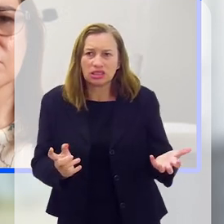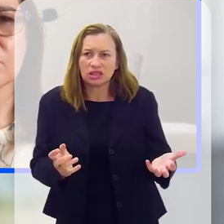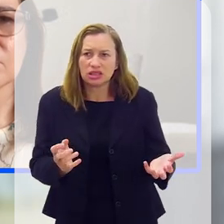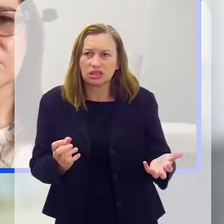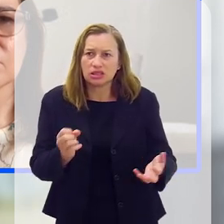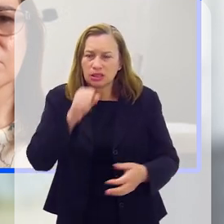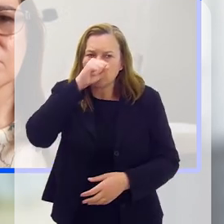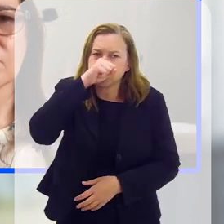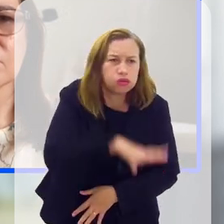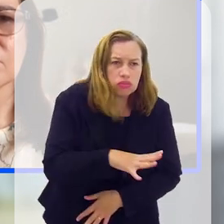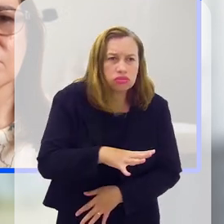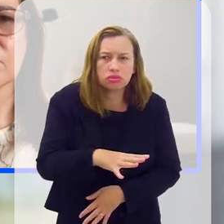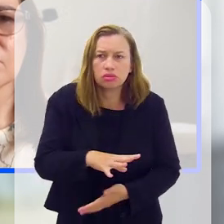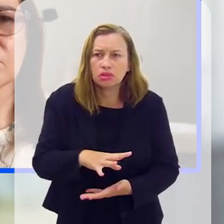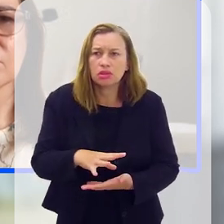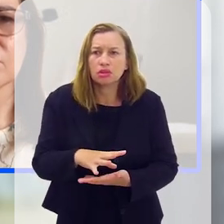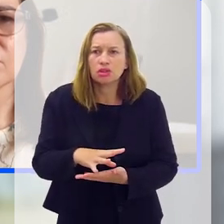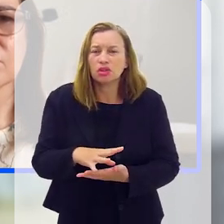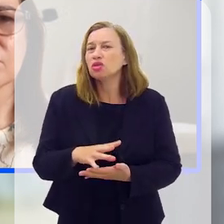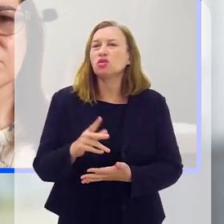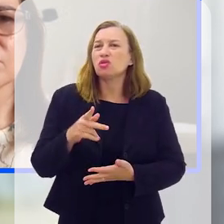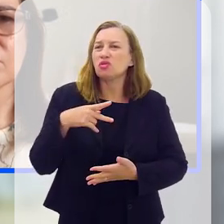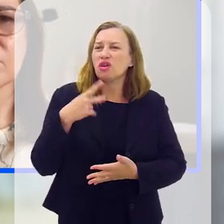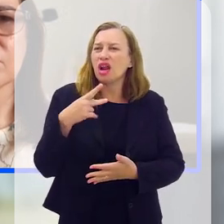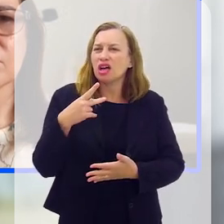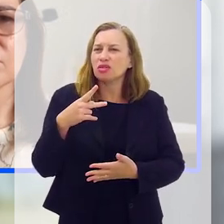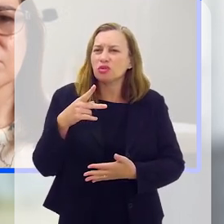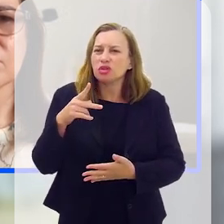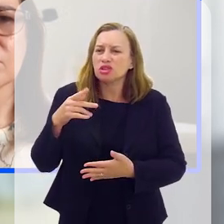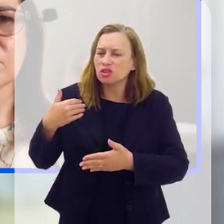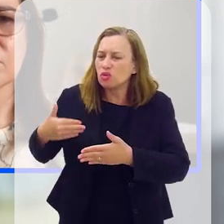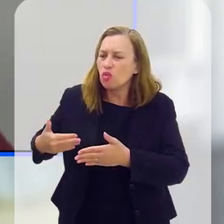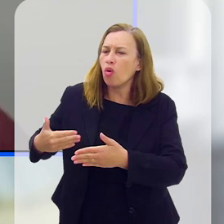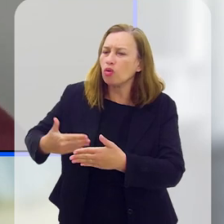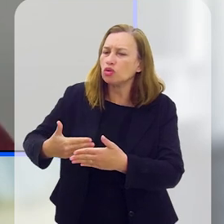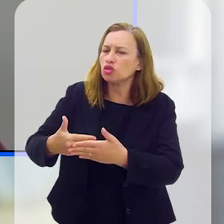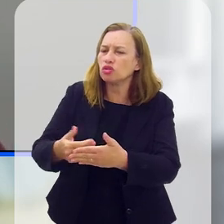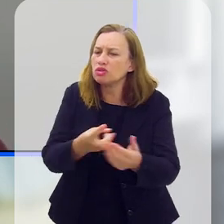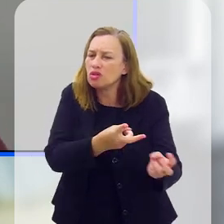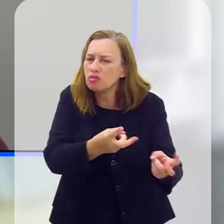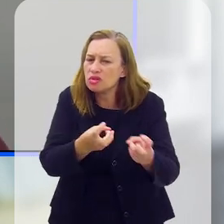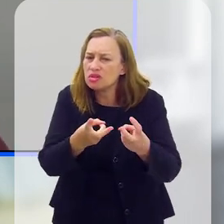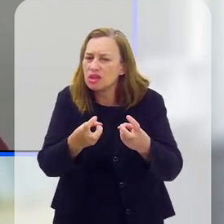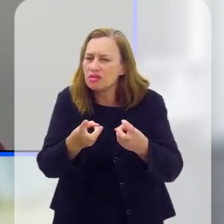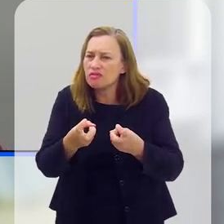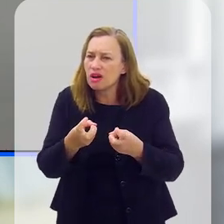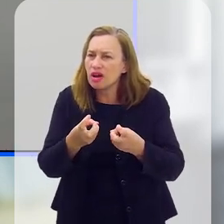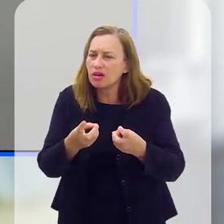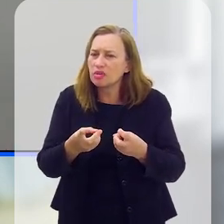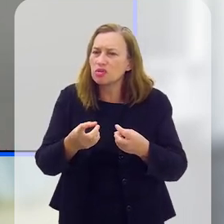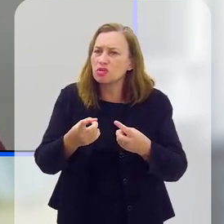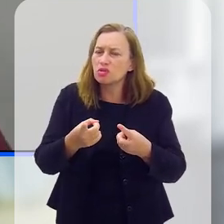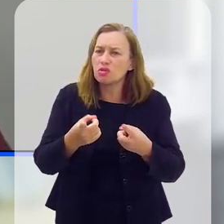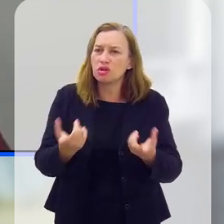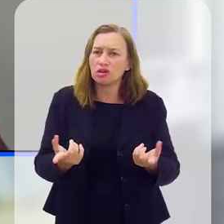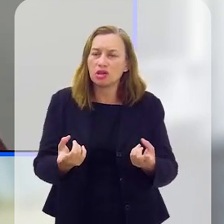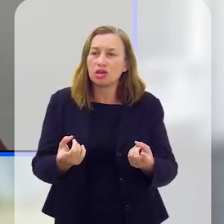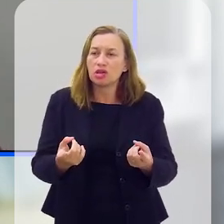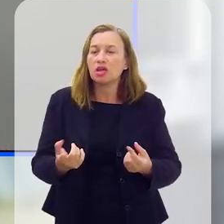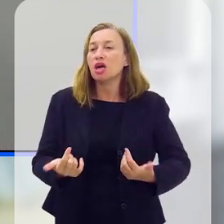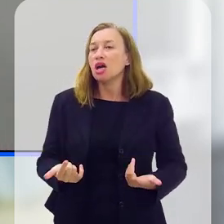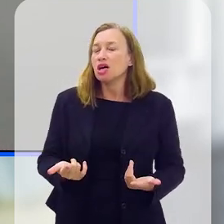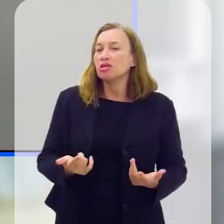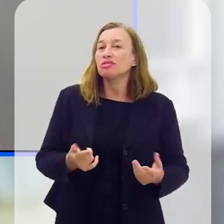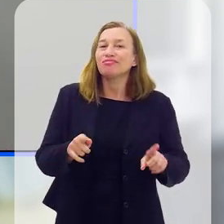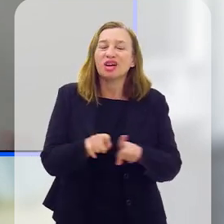por exemplo, e eu não estou falando de um episódio, estou falando de algo mais continuado. Então, mudanças repentinas de comportamento. Tristeza